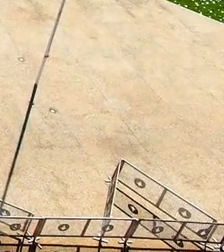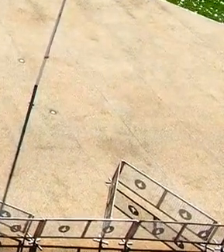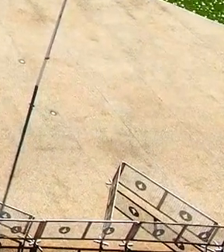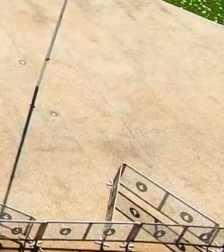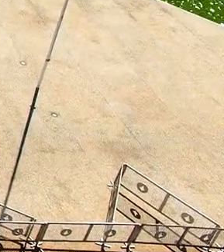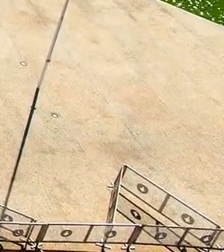amanhã.